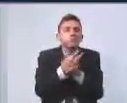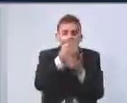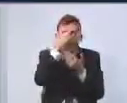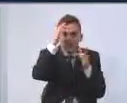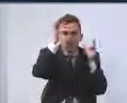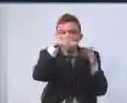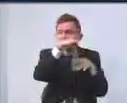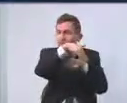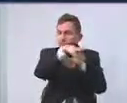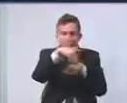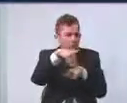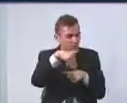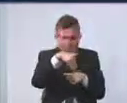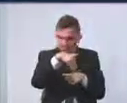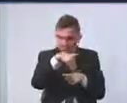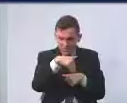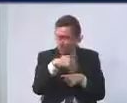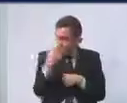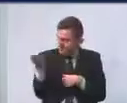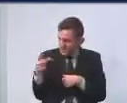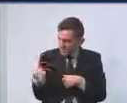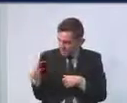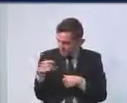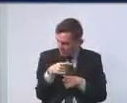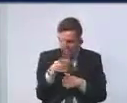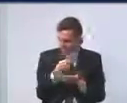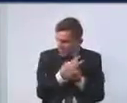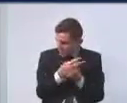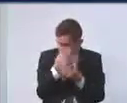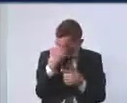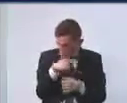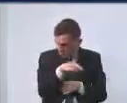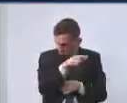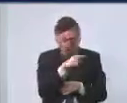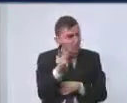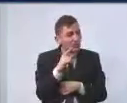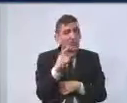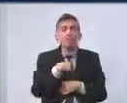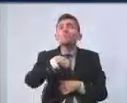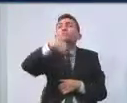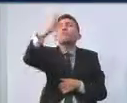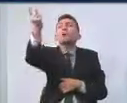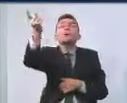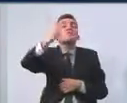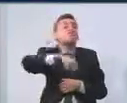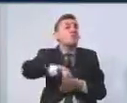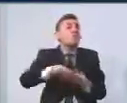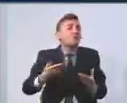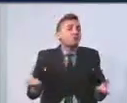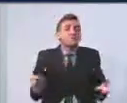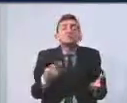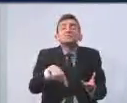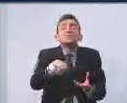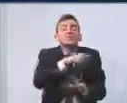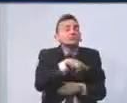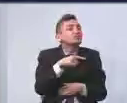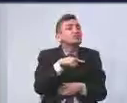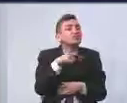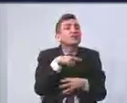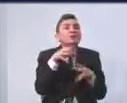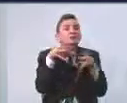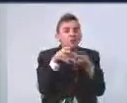mesmas pessoas, meu querido presidente, não são as mesmas. As pessoas vão e voltam. Nós não temos um grupo